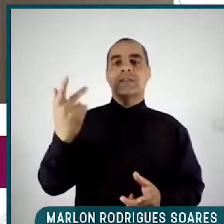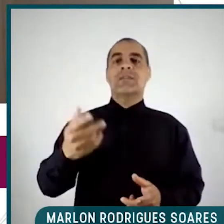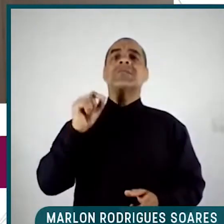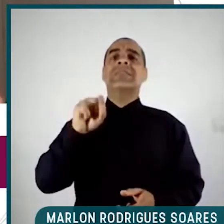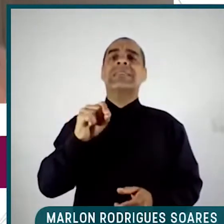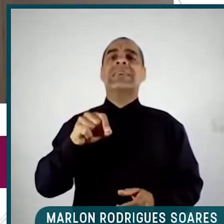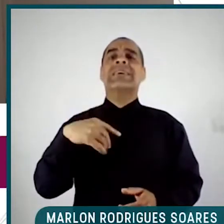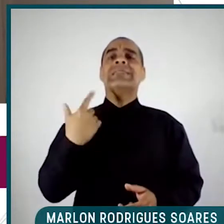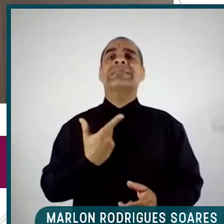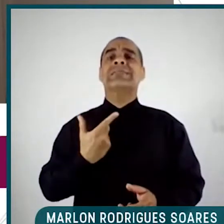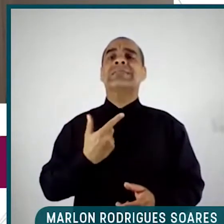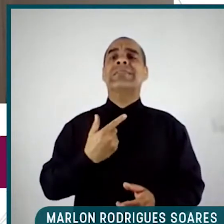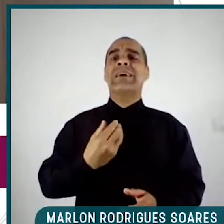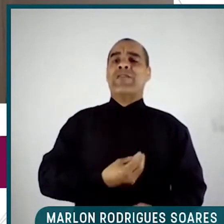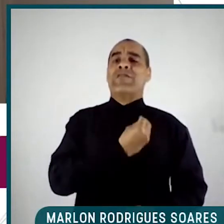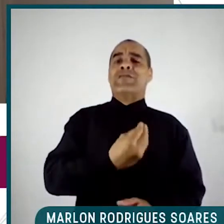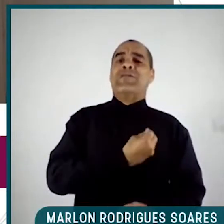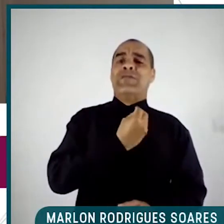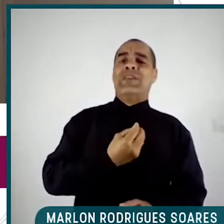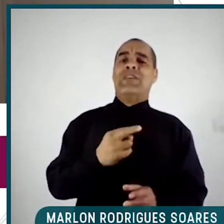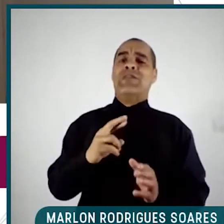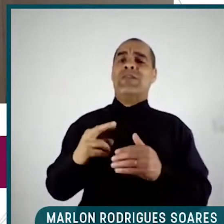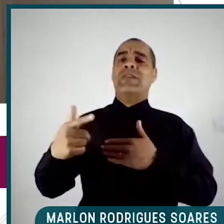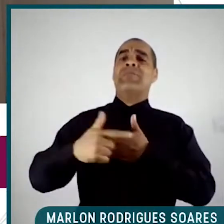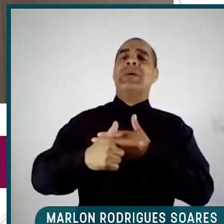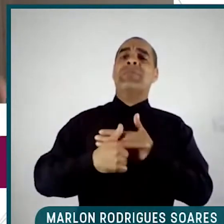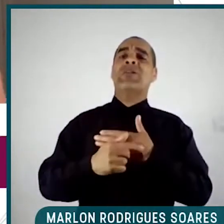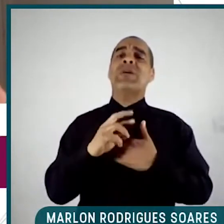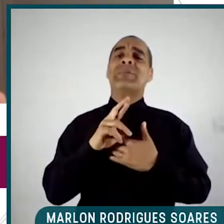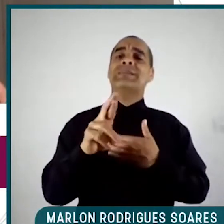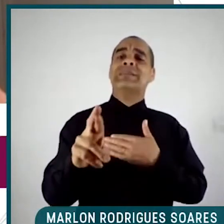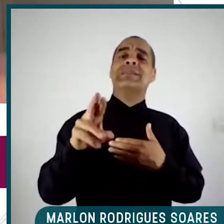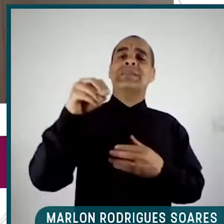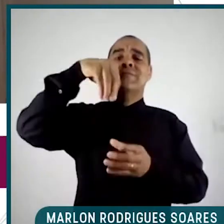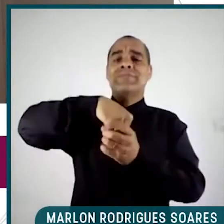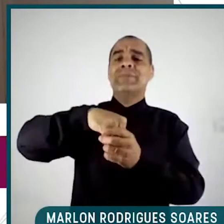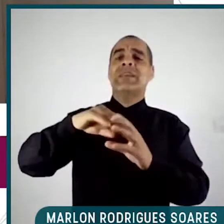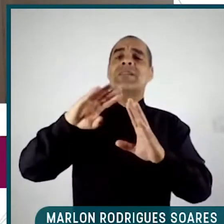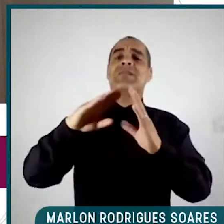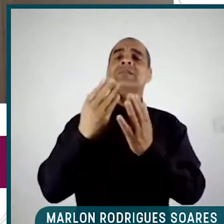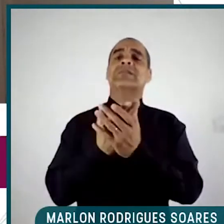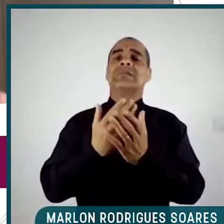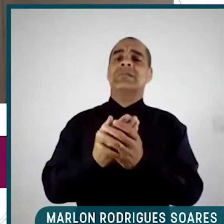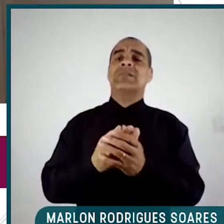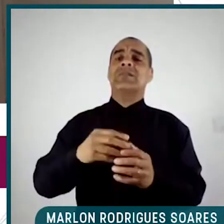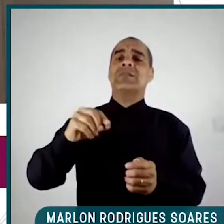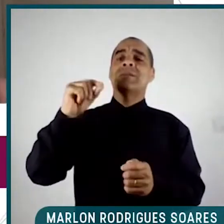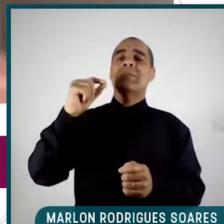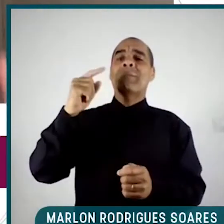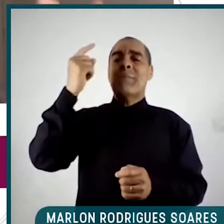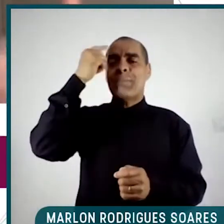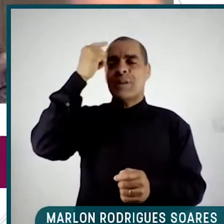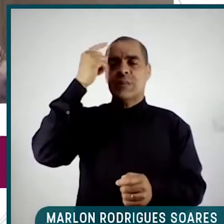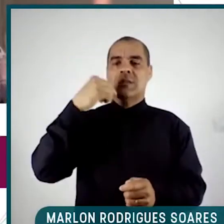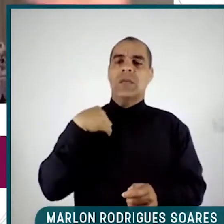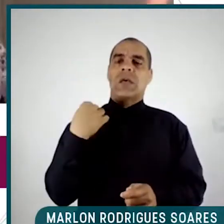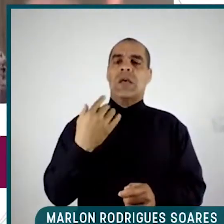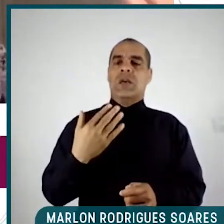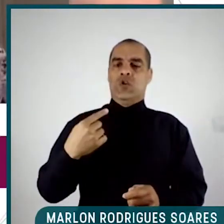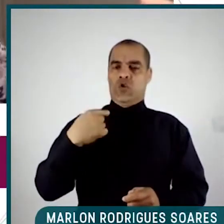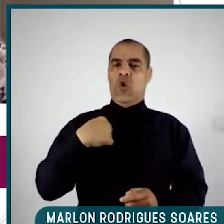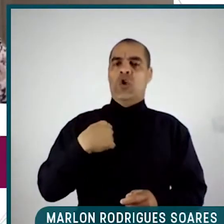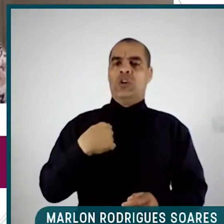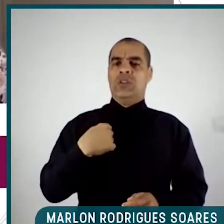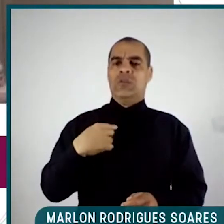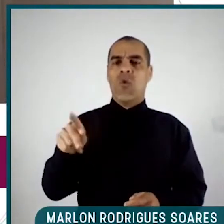está sendo em sala de aula, o que que a gente está passando, e pensar sobre a gente como multiplicador, né? Ou seja, o que que nossos alunos